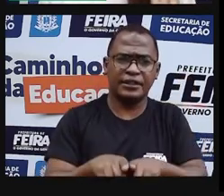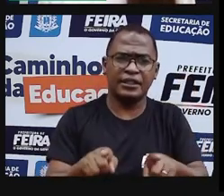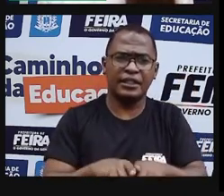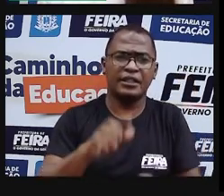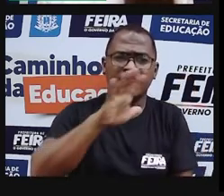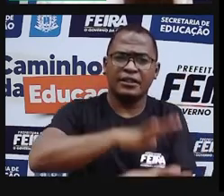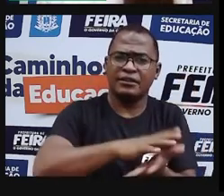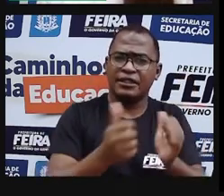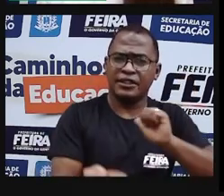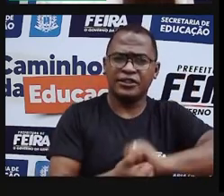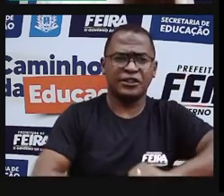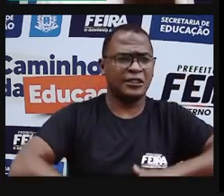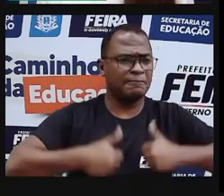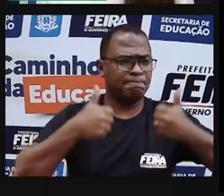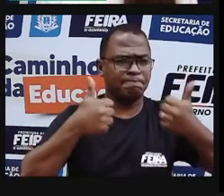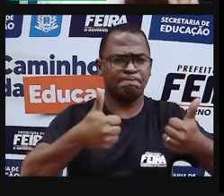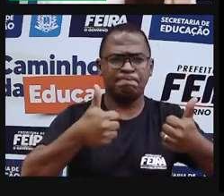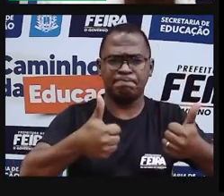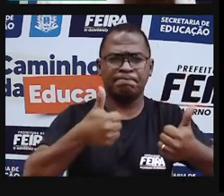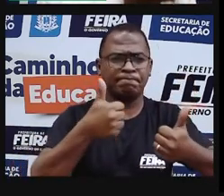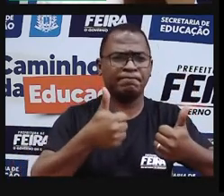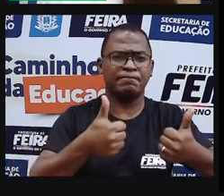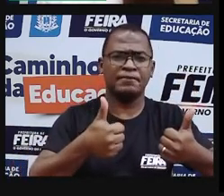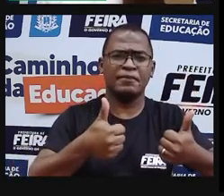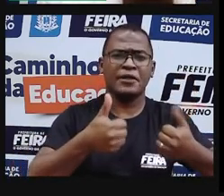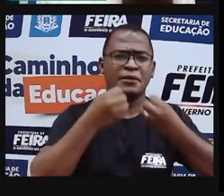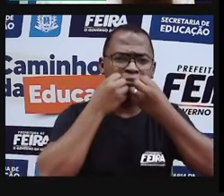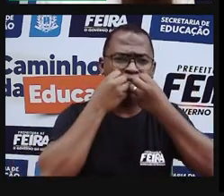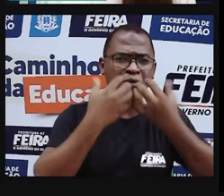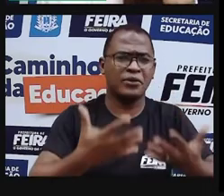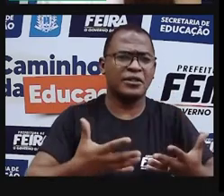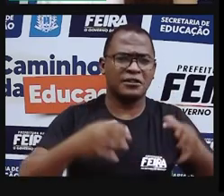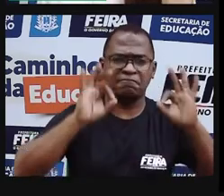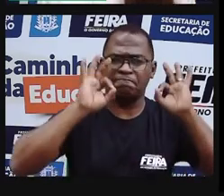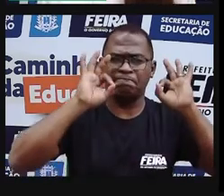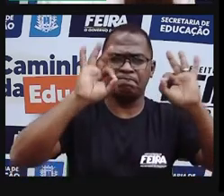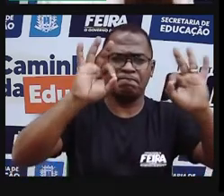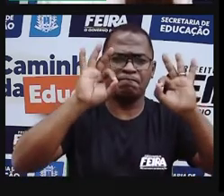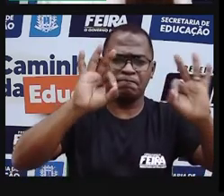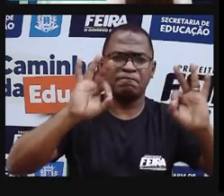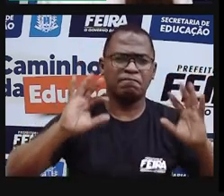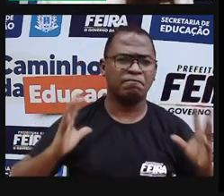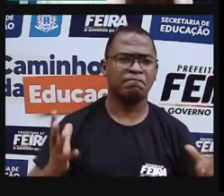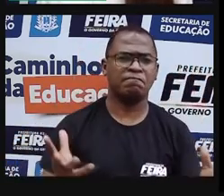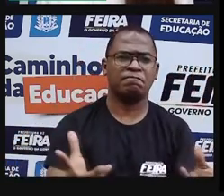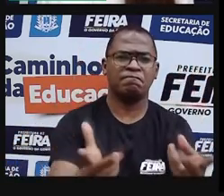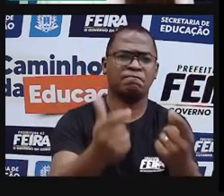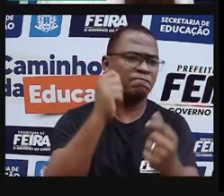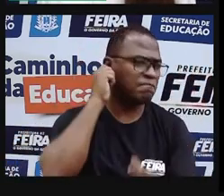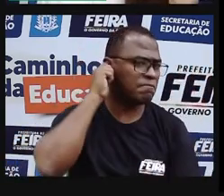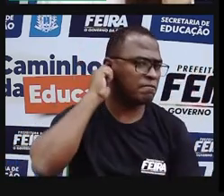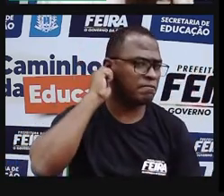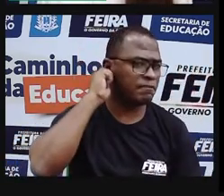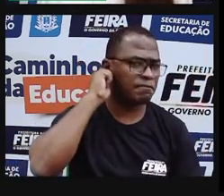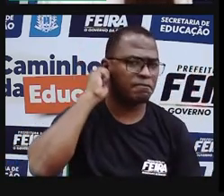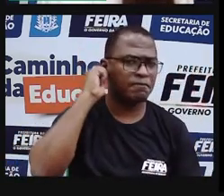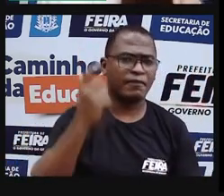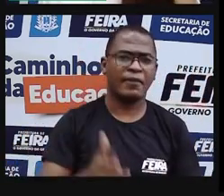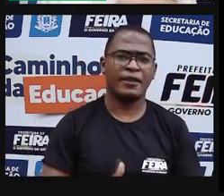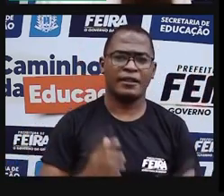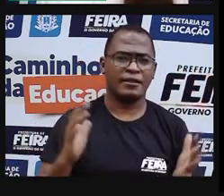nosso nordeste são incríveis, maravilhosos e têm um